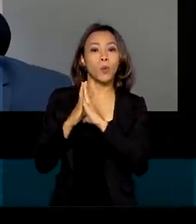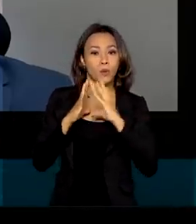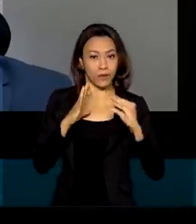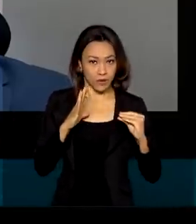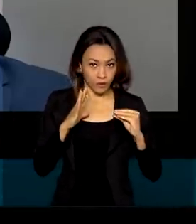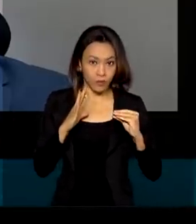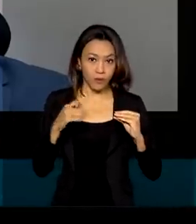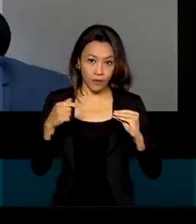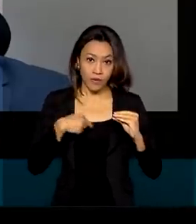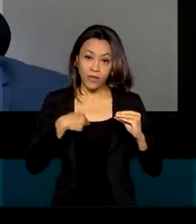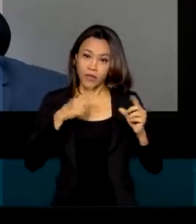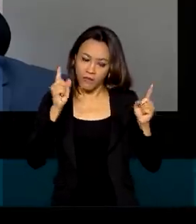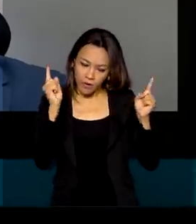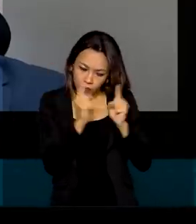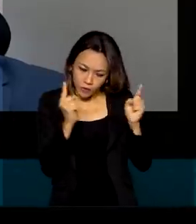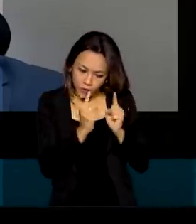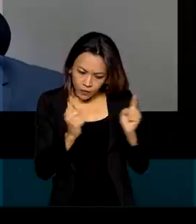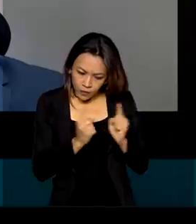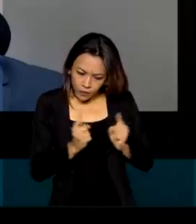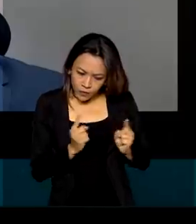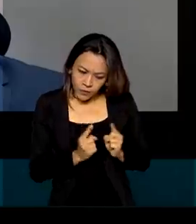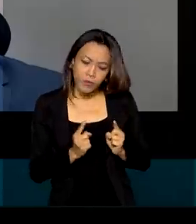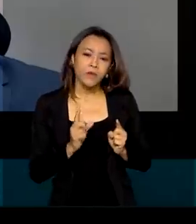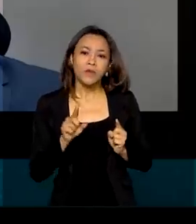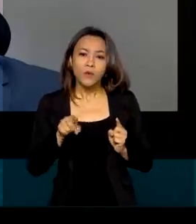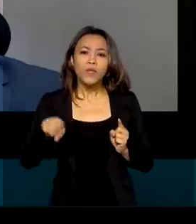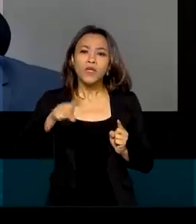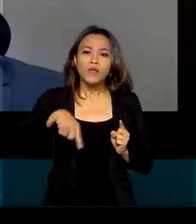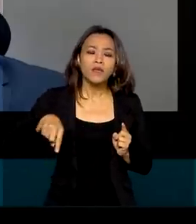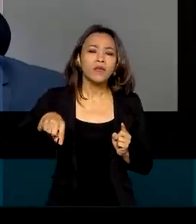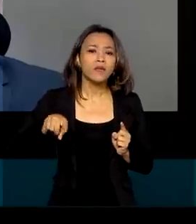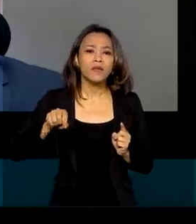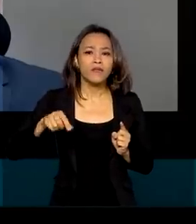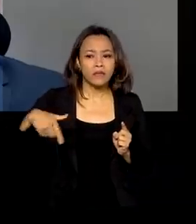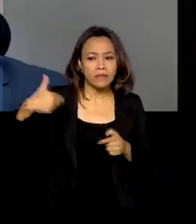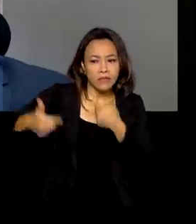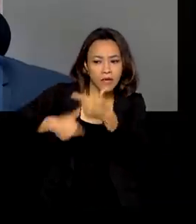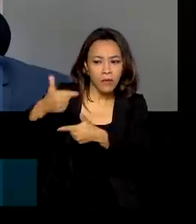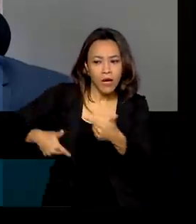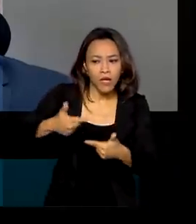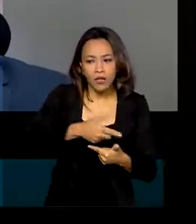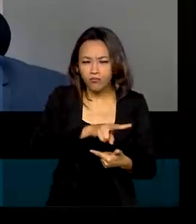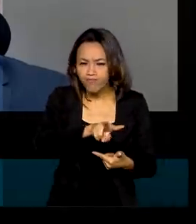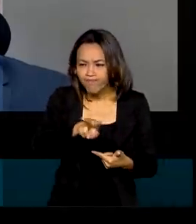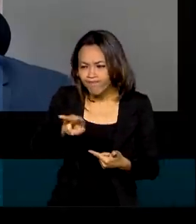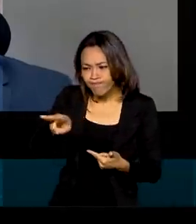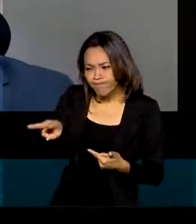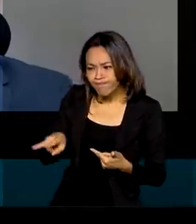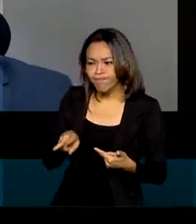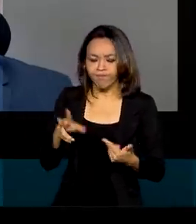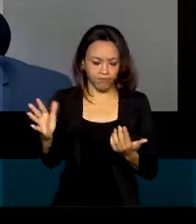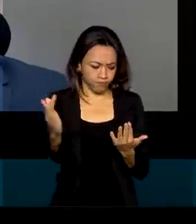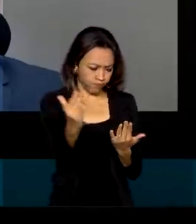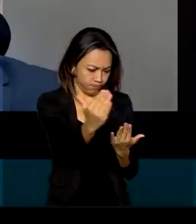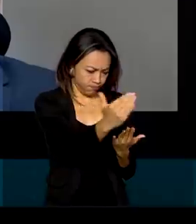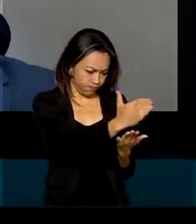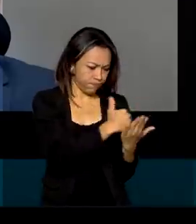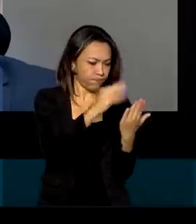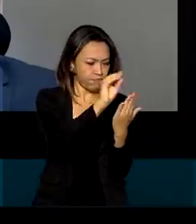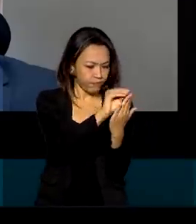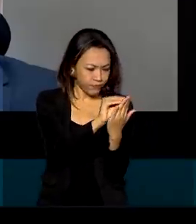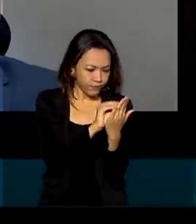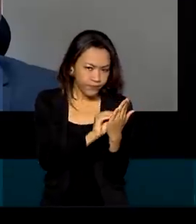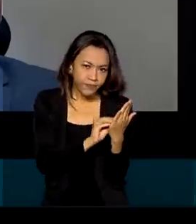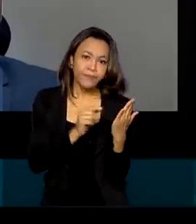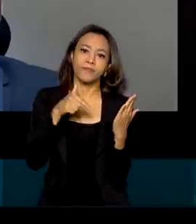da realidade, procurar absorver esses insumos do que vocês vêm trabalhando, colocar junto numa modelagem que envolve uma